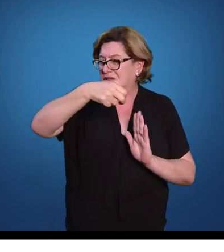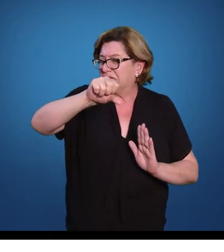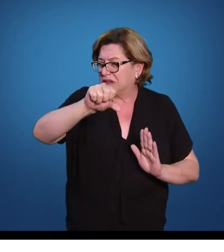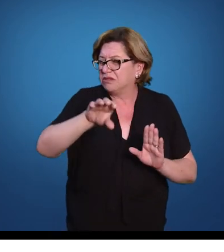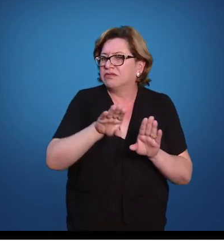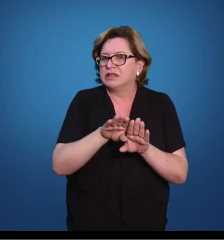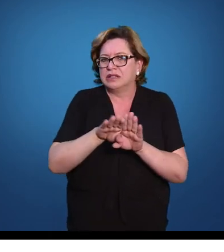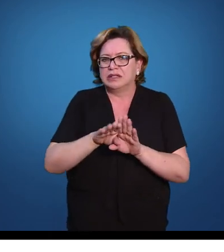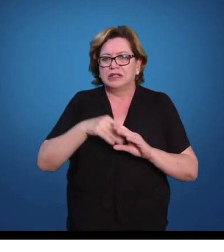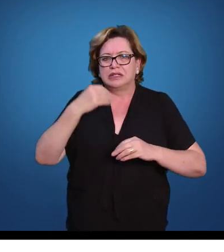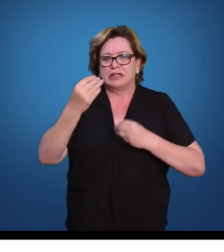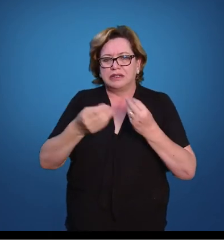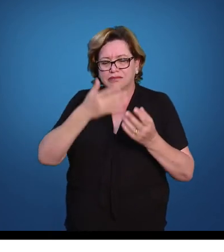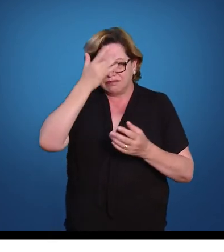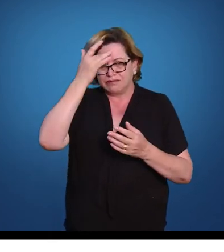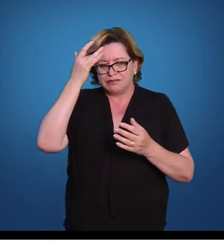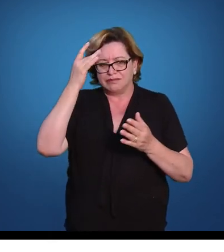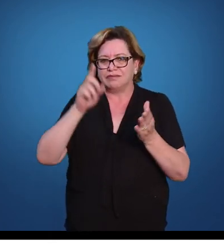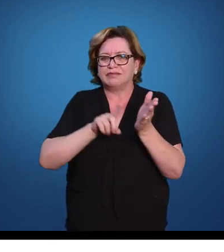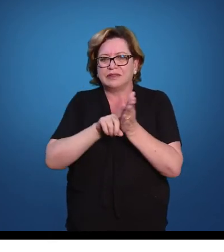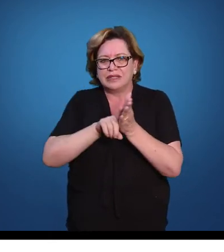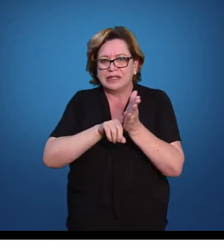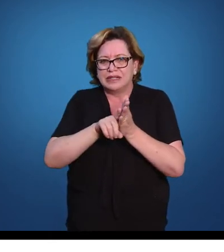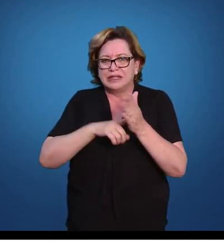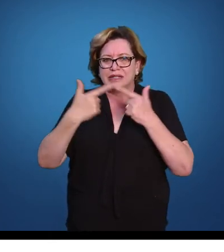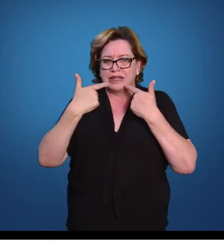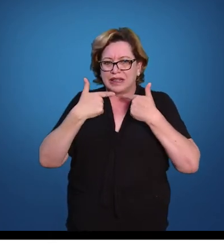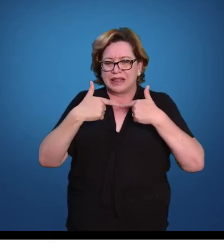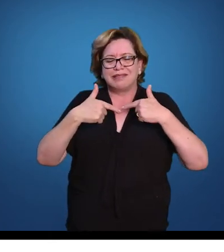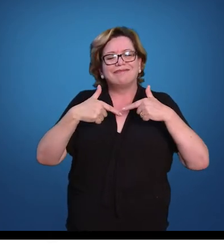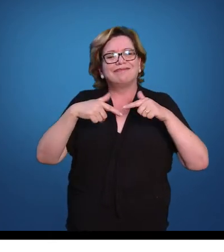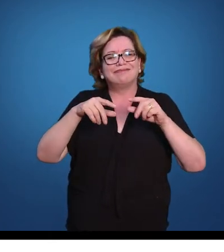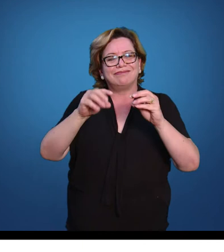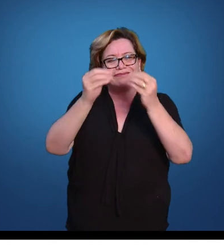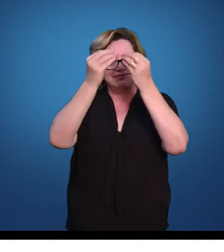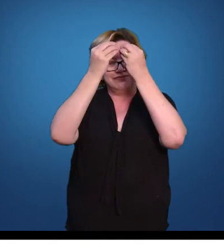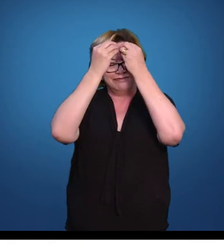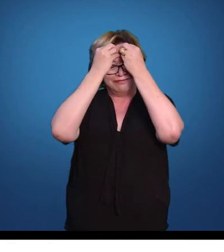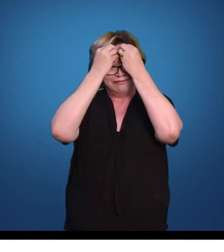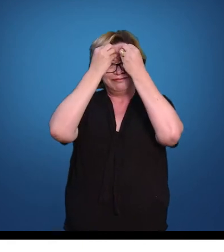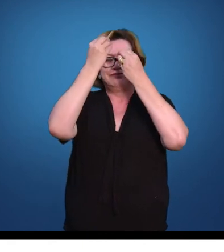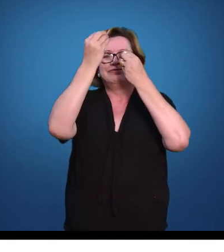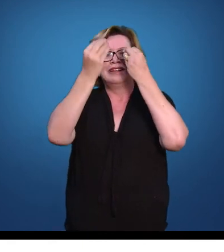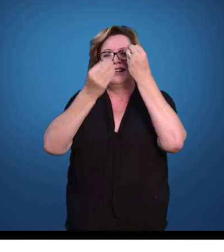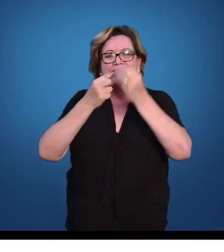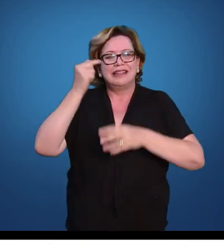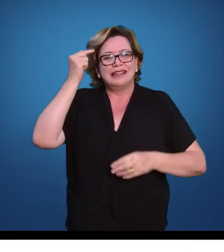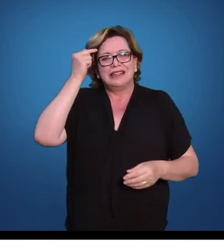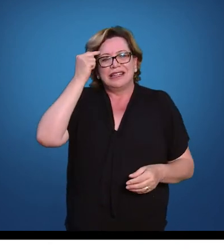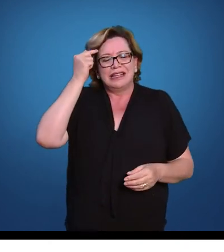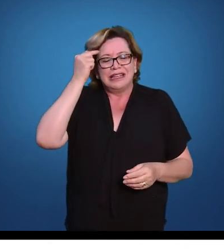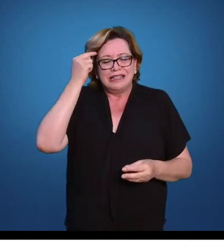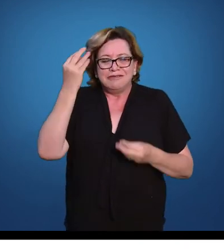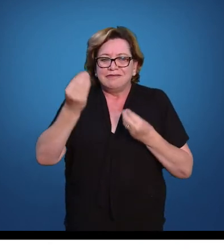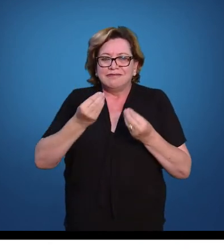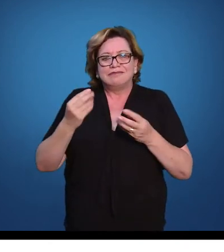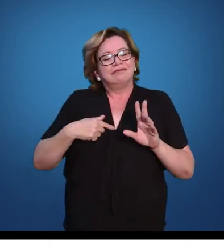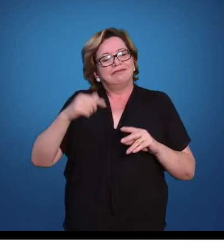XIX, e aí os estudiosos da linguagem, os grandes pensadores dessa época, eles já